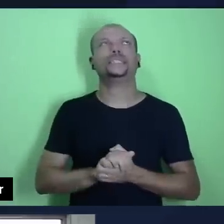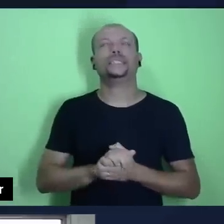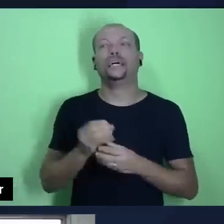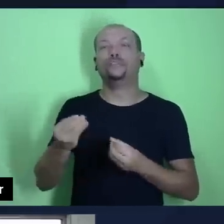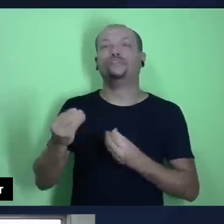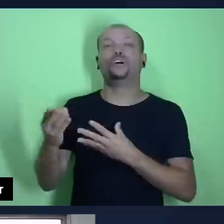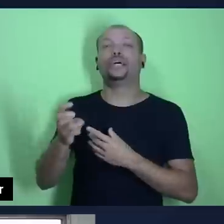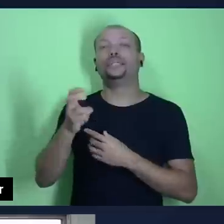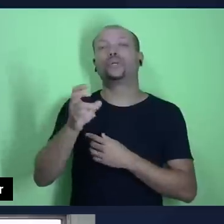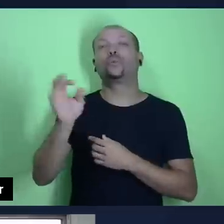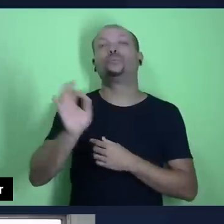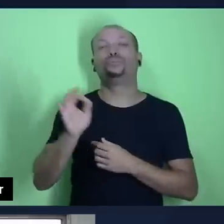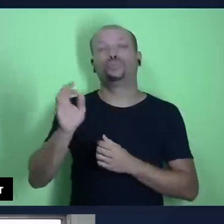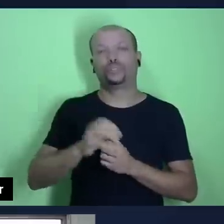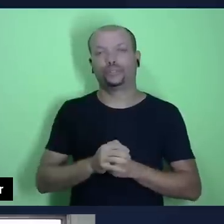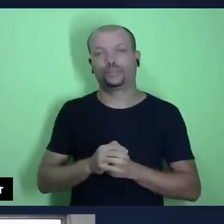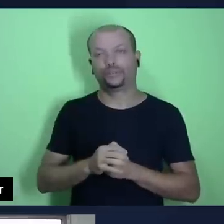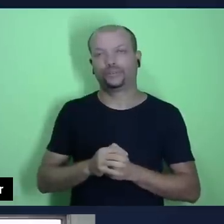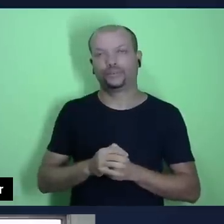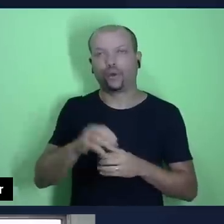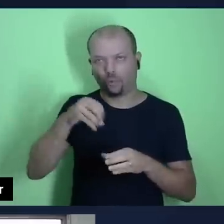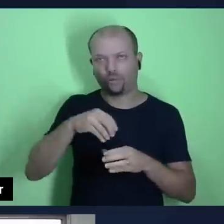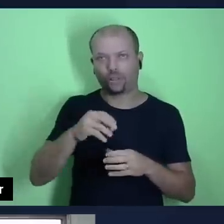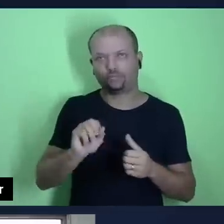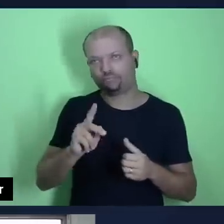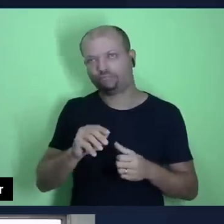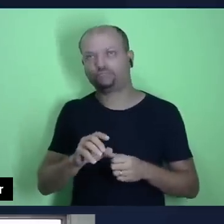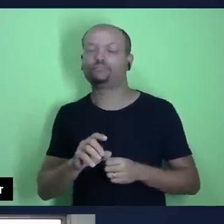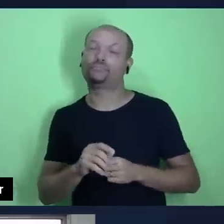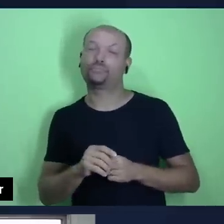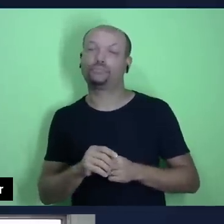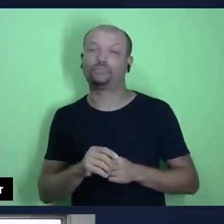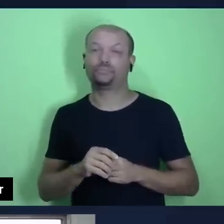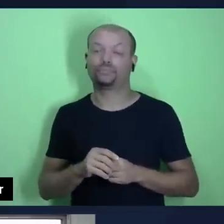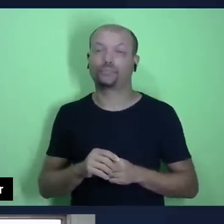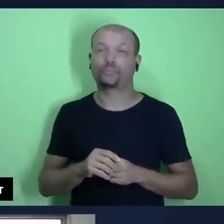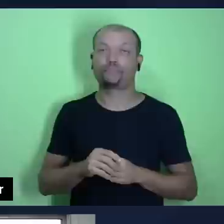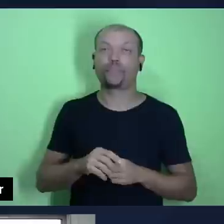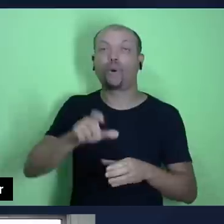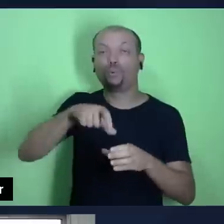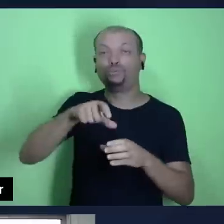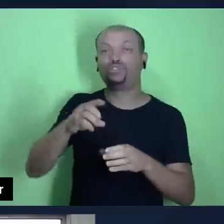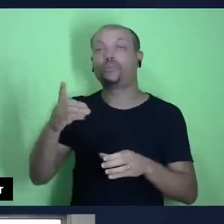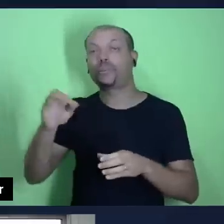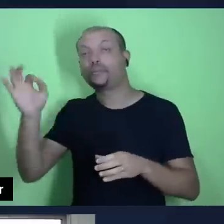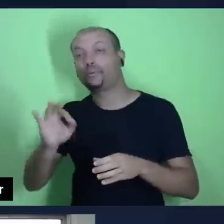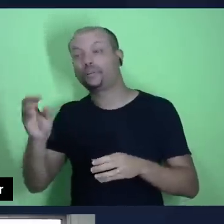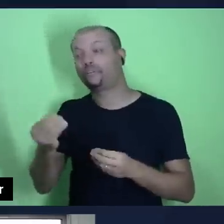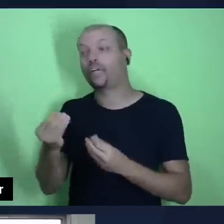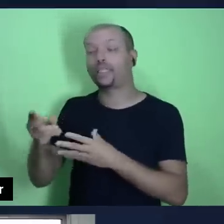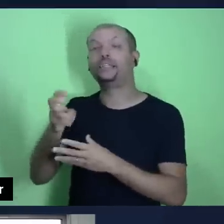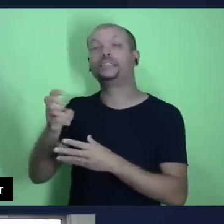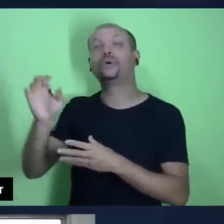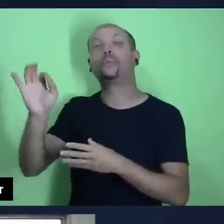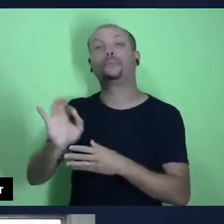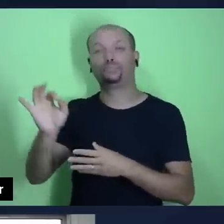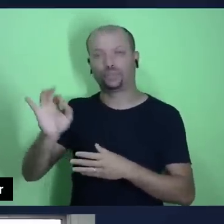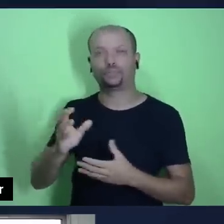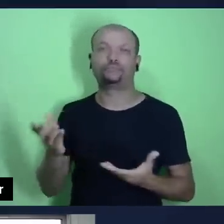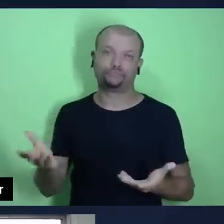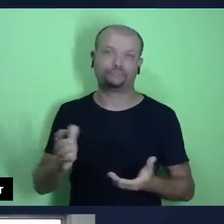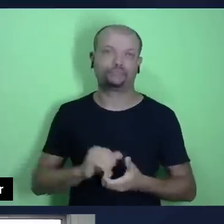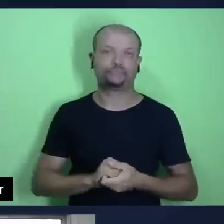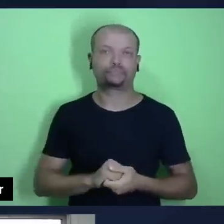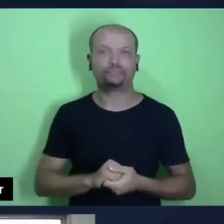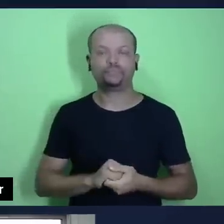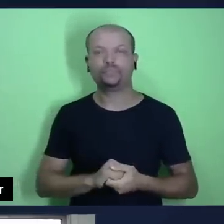cinco por cento de ofertas, o dízimo é dez por cento e você devolve, devolverá cinco por cento de oferta. O